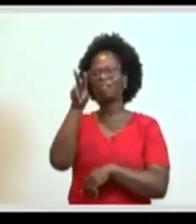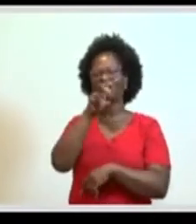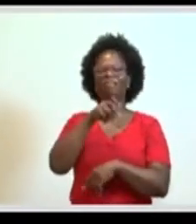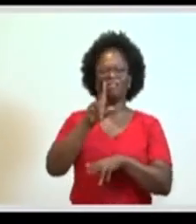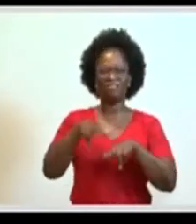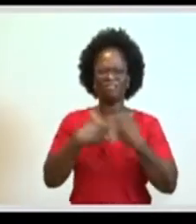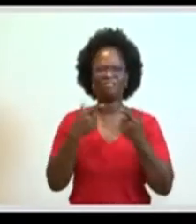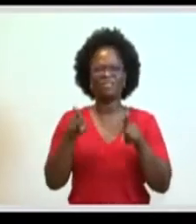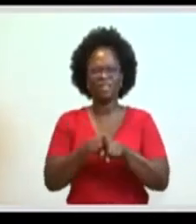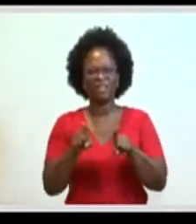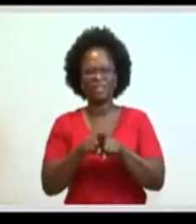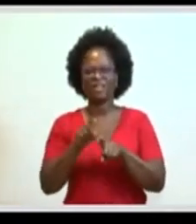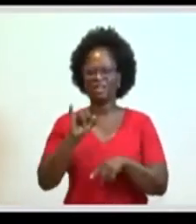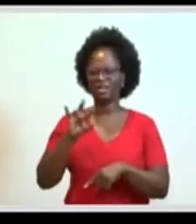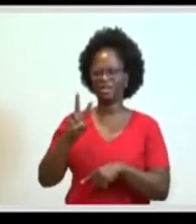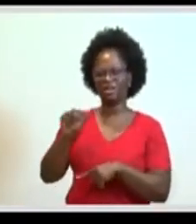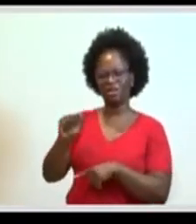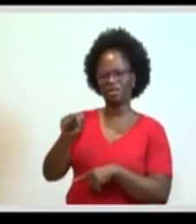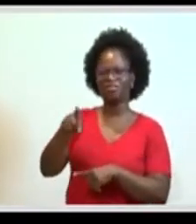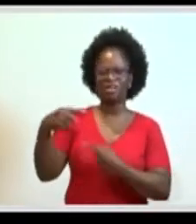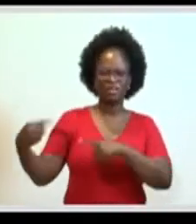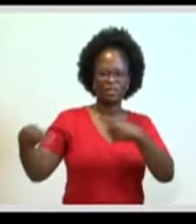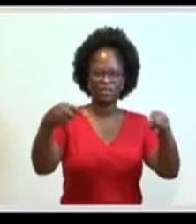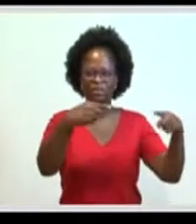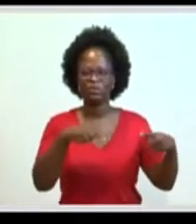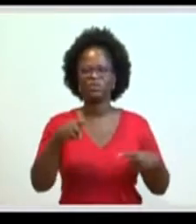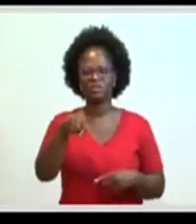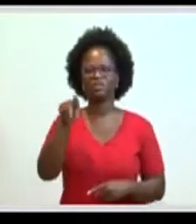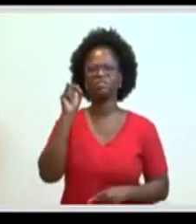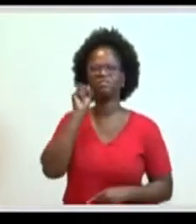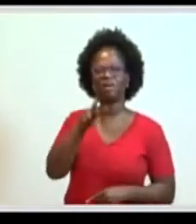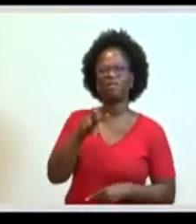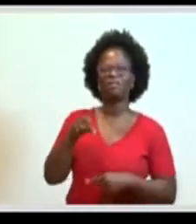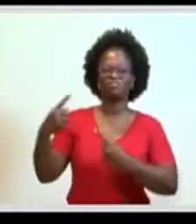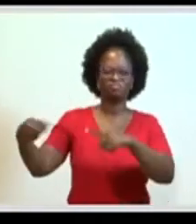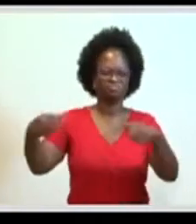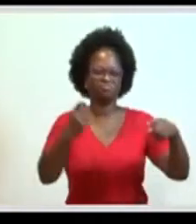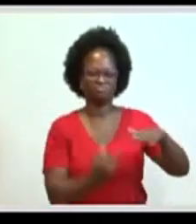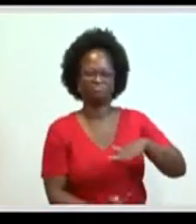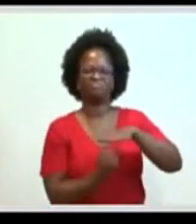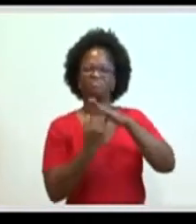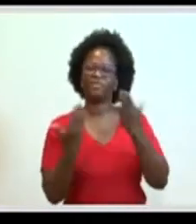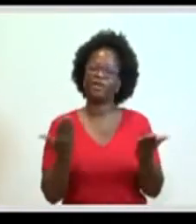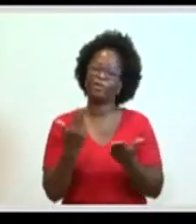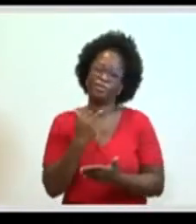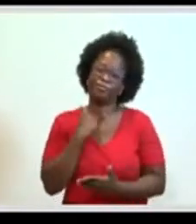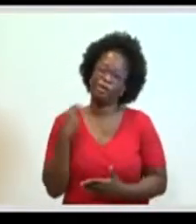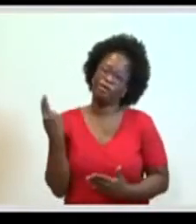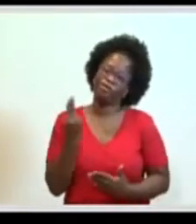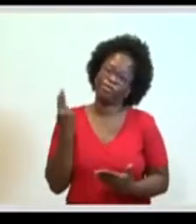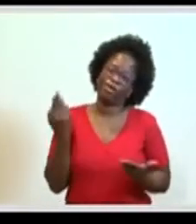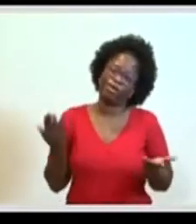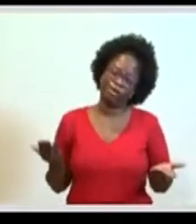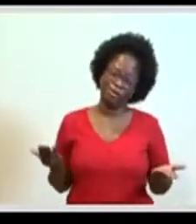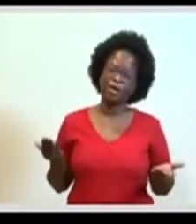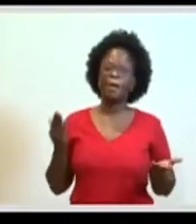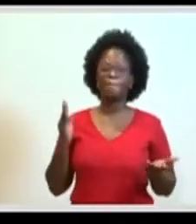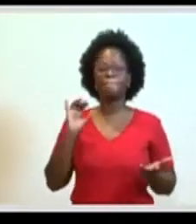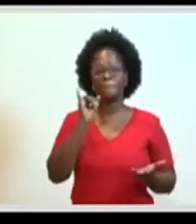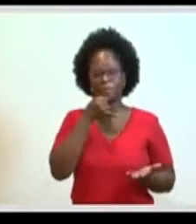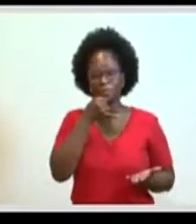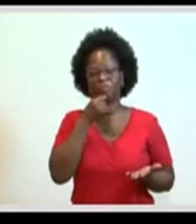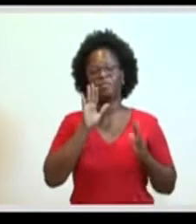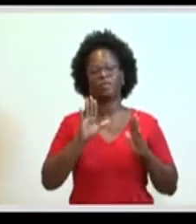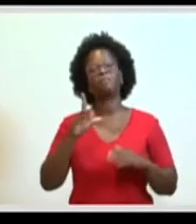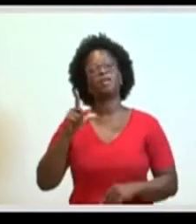lançamento do nosso Inova, as discussões nos nossos institutos, isso não será possível, mas estaremos aí